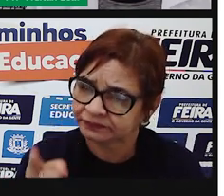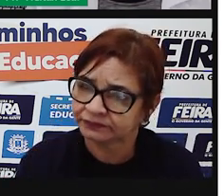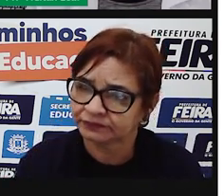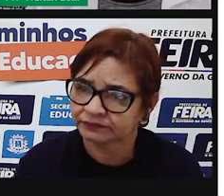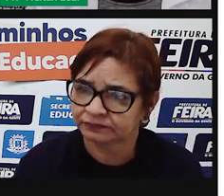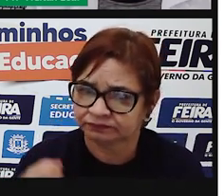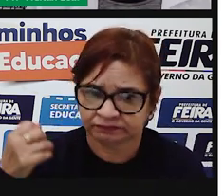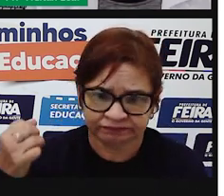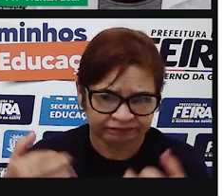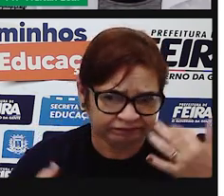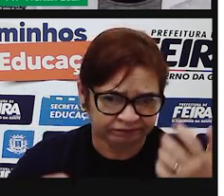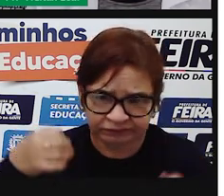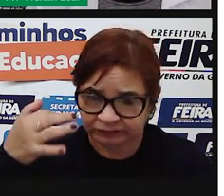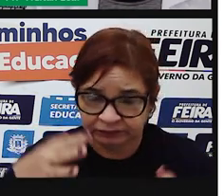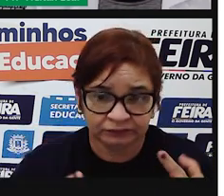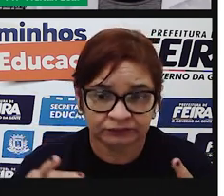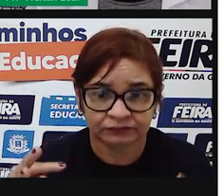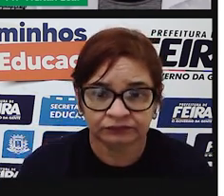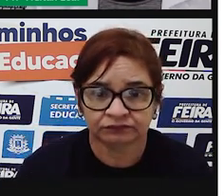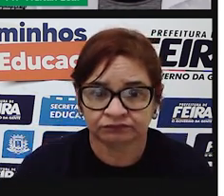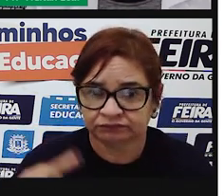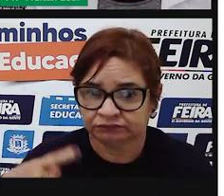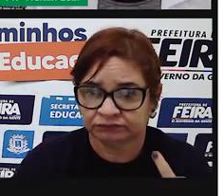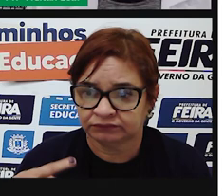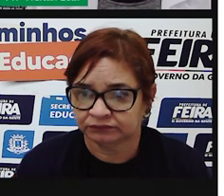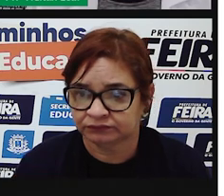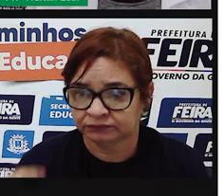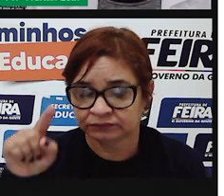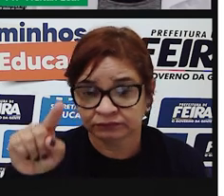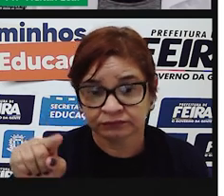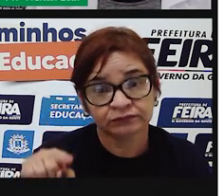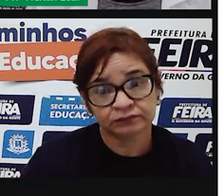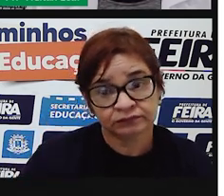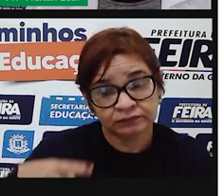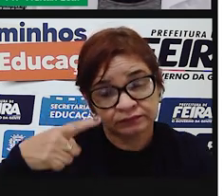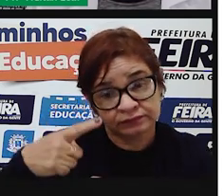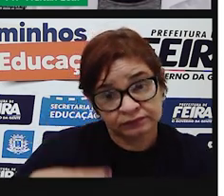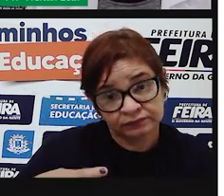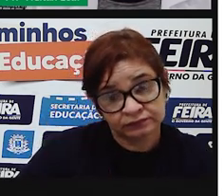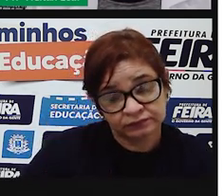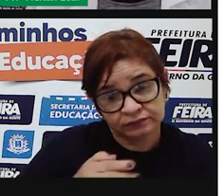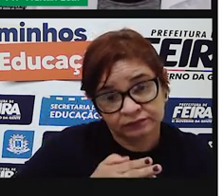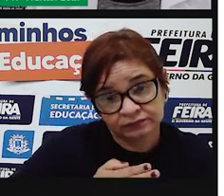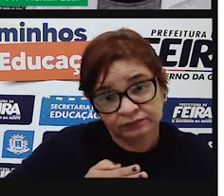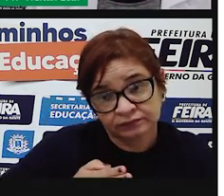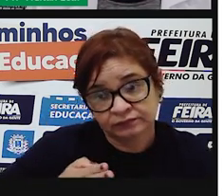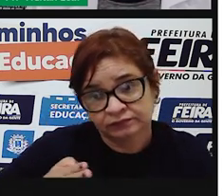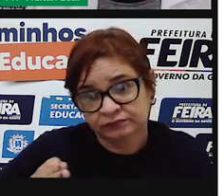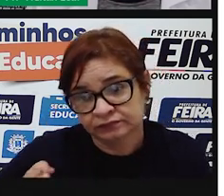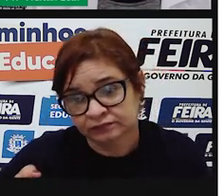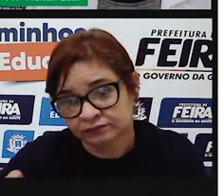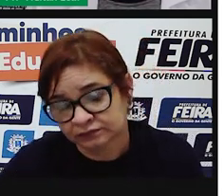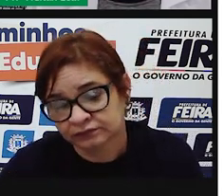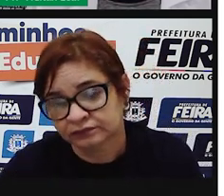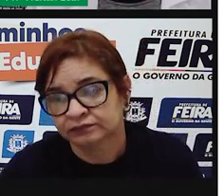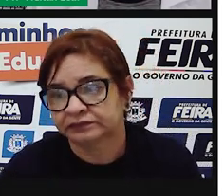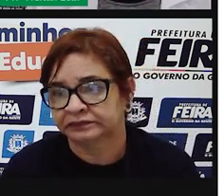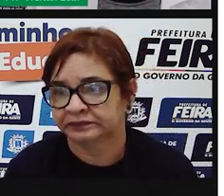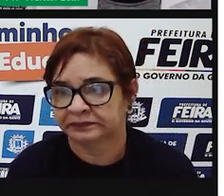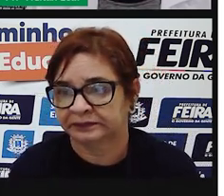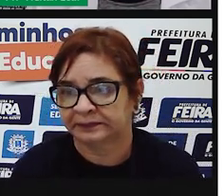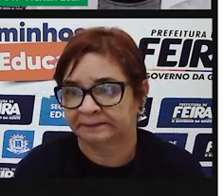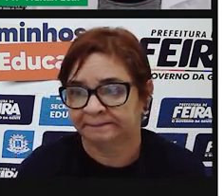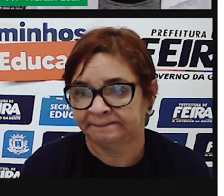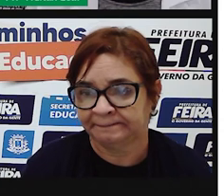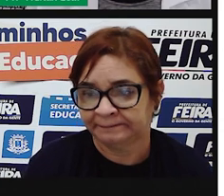reclamava de tudo. Você vai colocar os dois pontos, porque na sequência vão aparecer outras vírgulas,